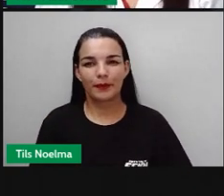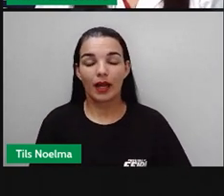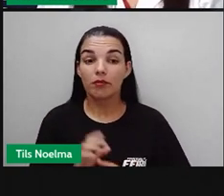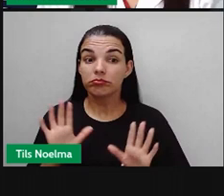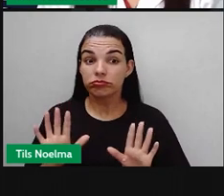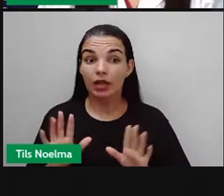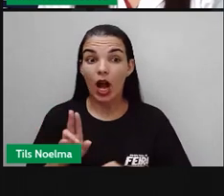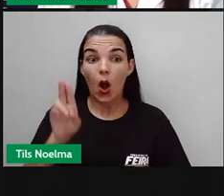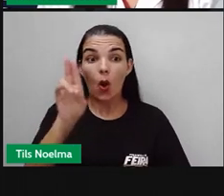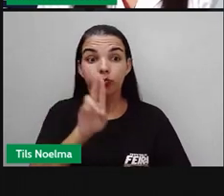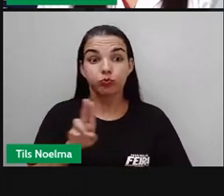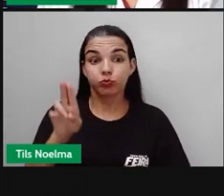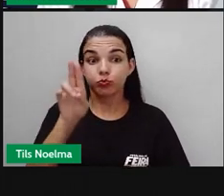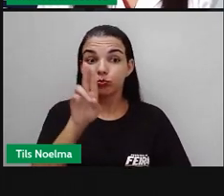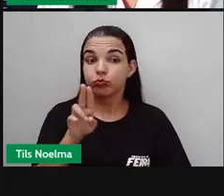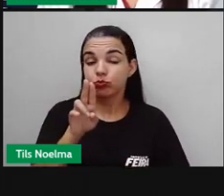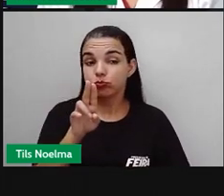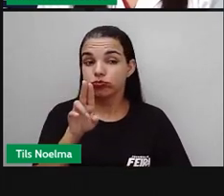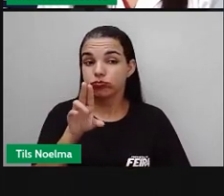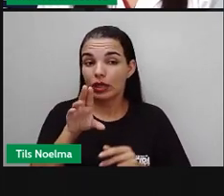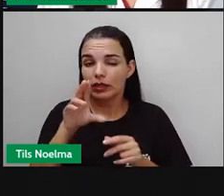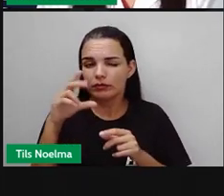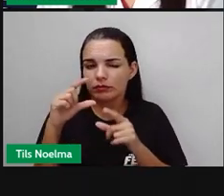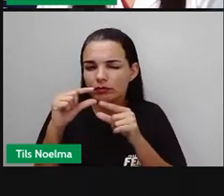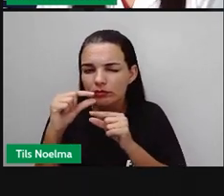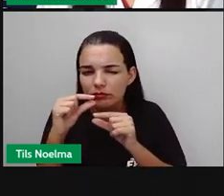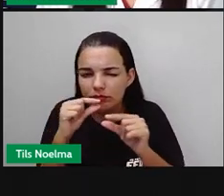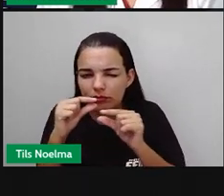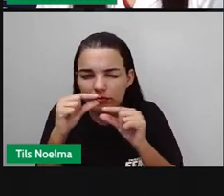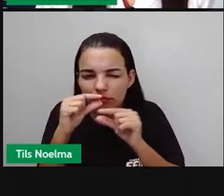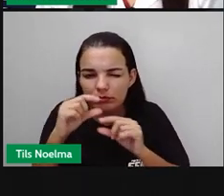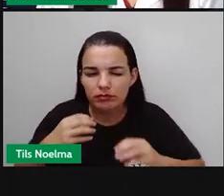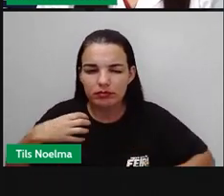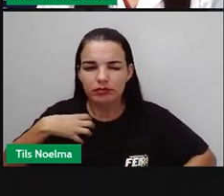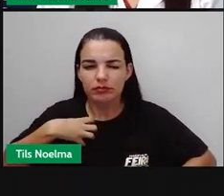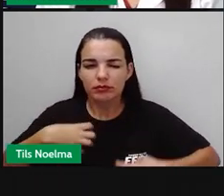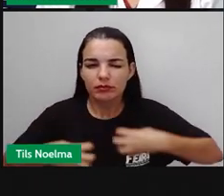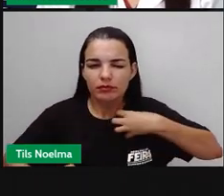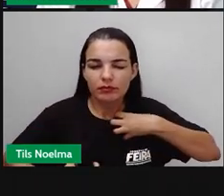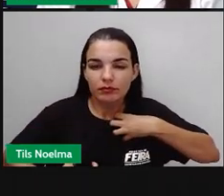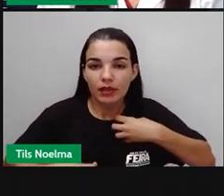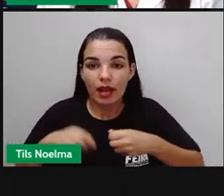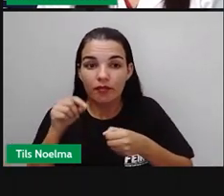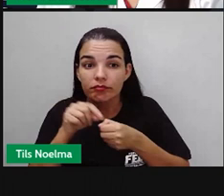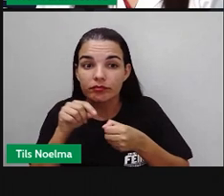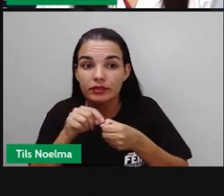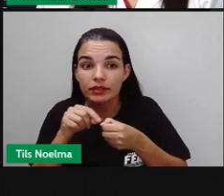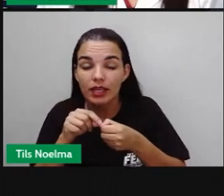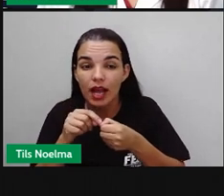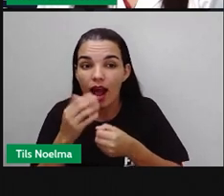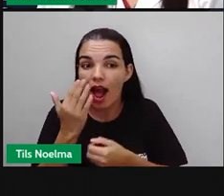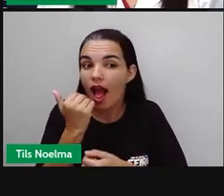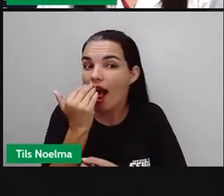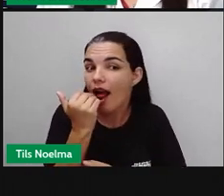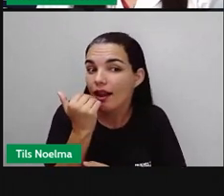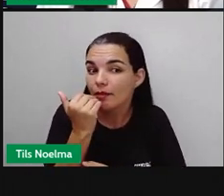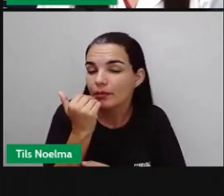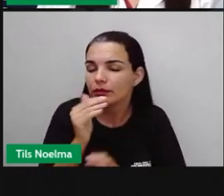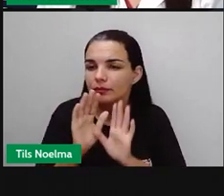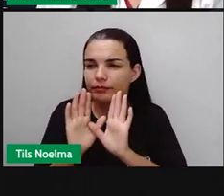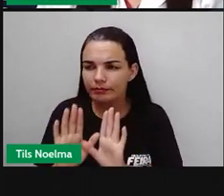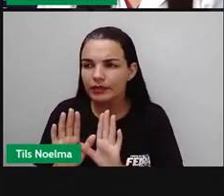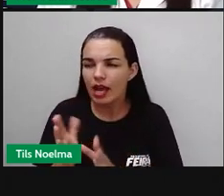O uso de micro-organismos na produção de alimentos. Bom, na aula passada nós já falamos sobre alguns micro